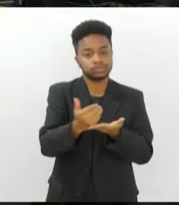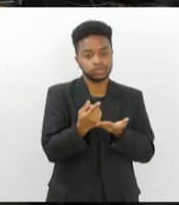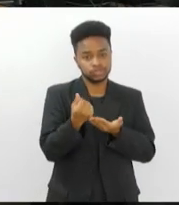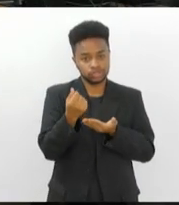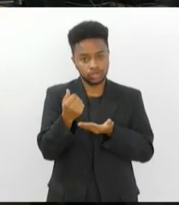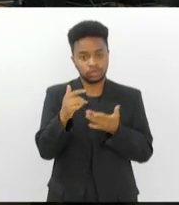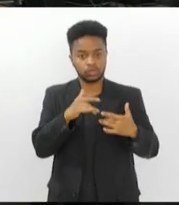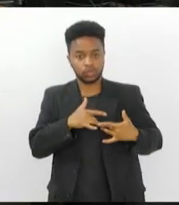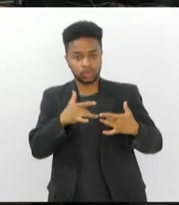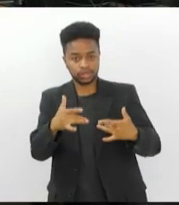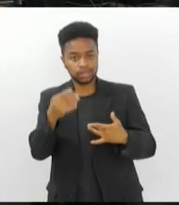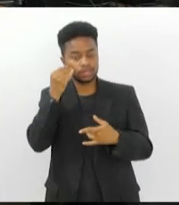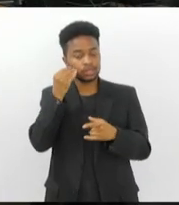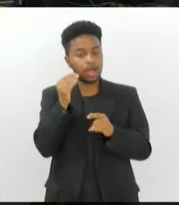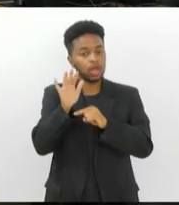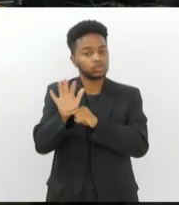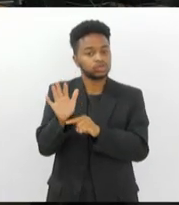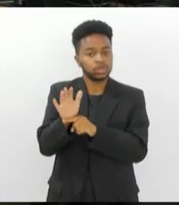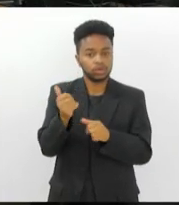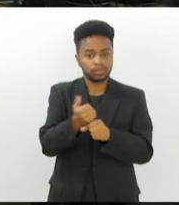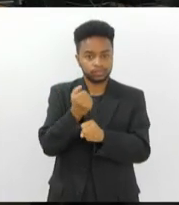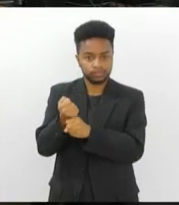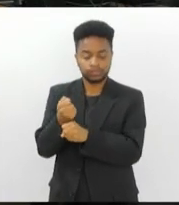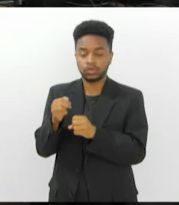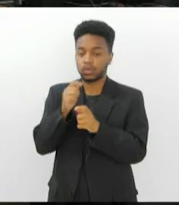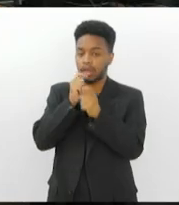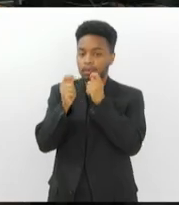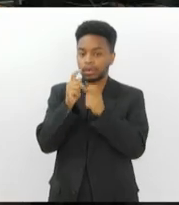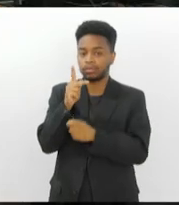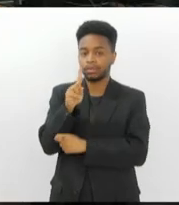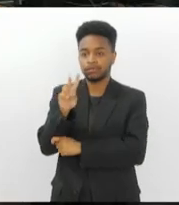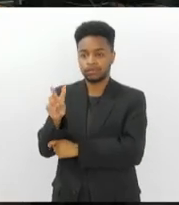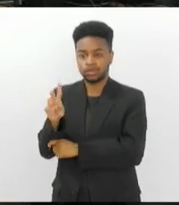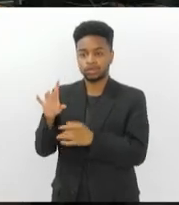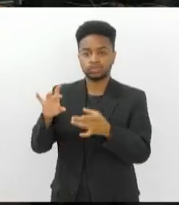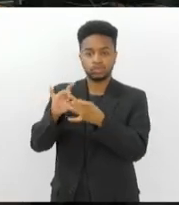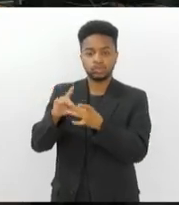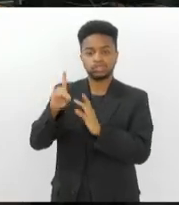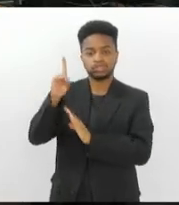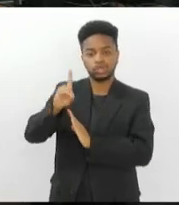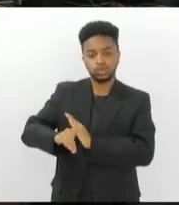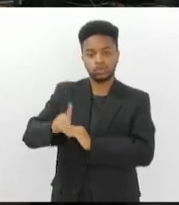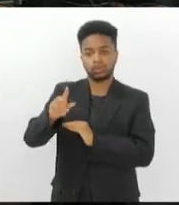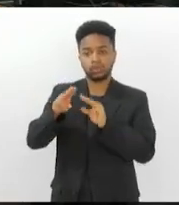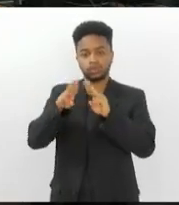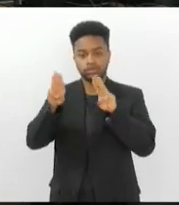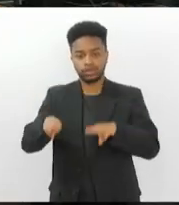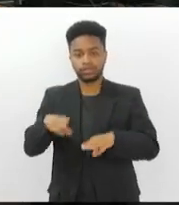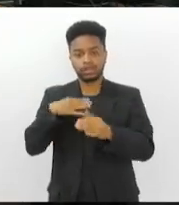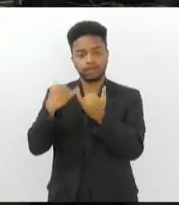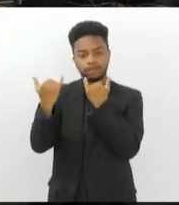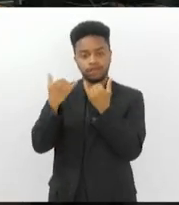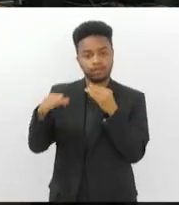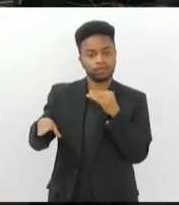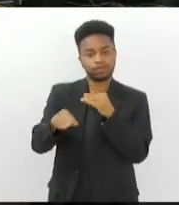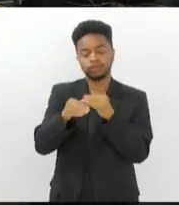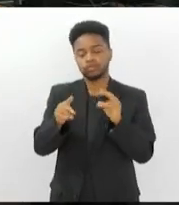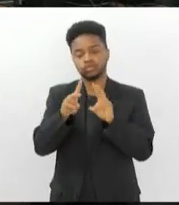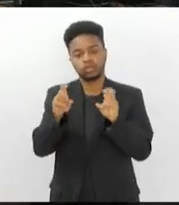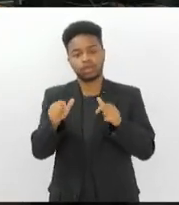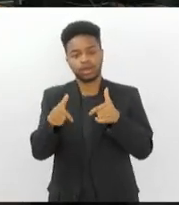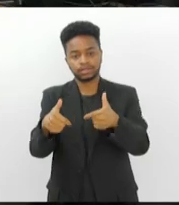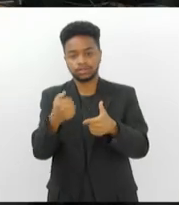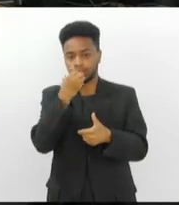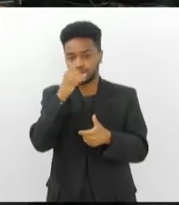doações para ajudar nas reformas. O repórter Paulo Vitor Viviani está com o diretor do museu e tem mais informações sobre a iniciativa.